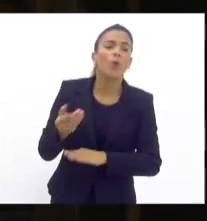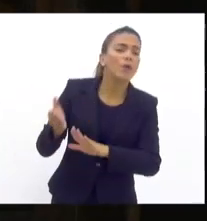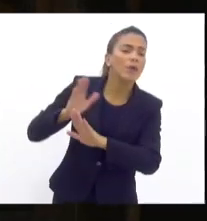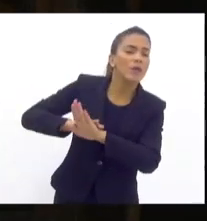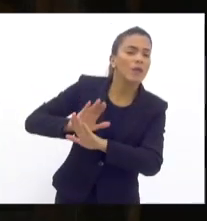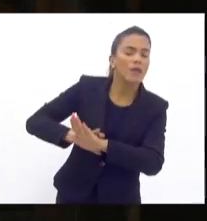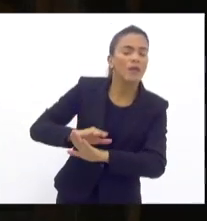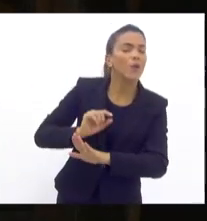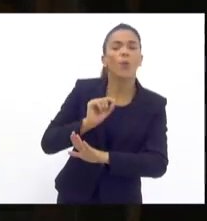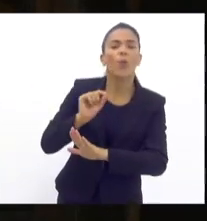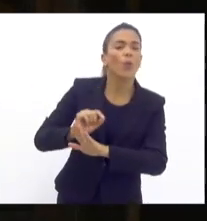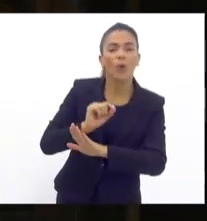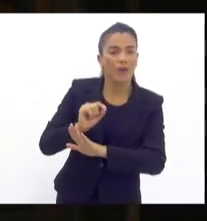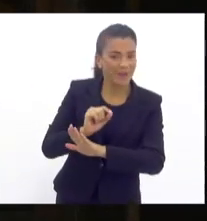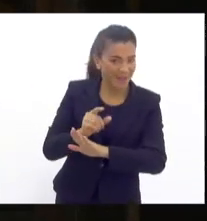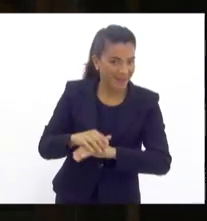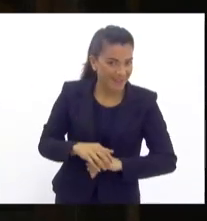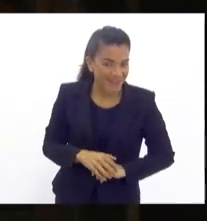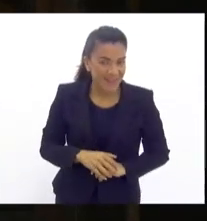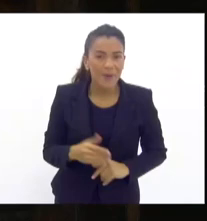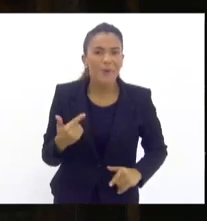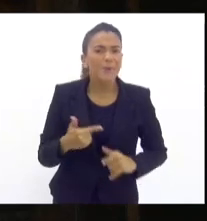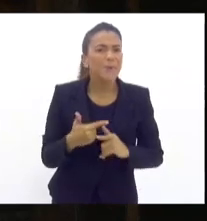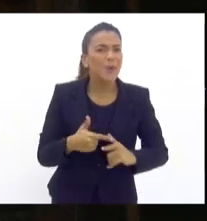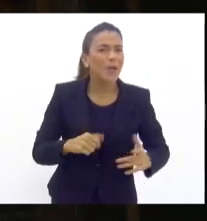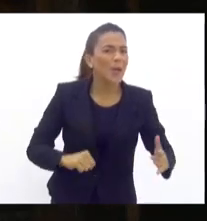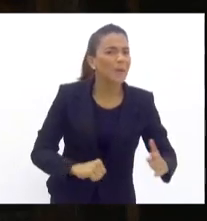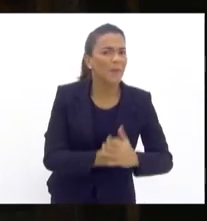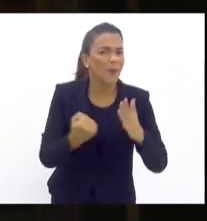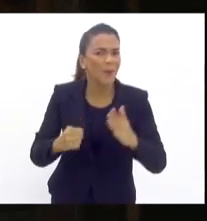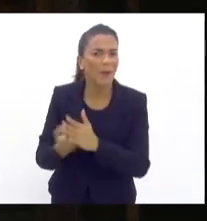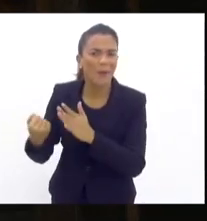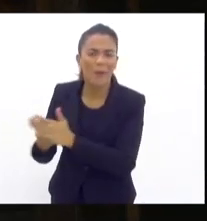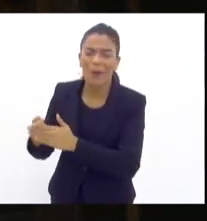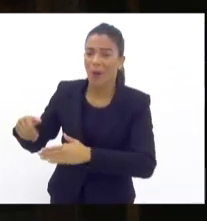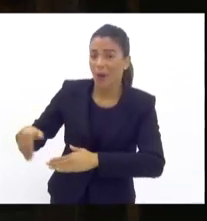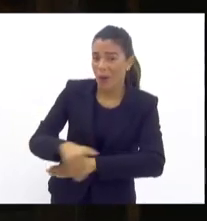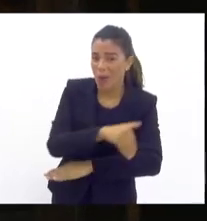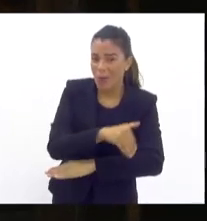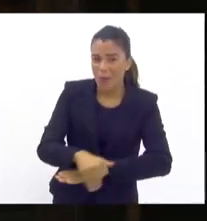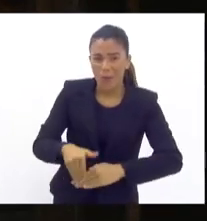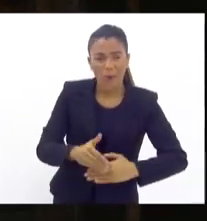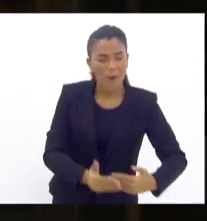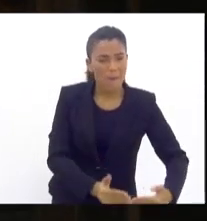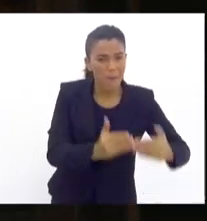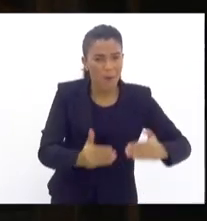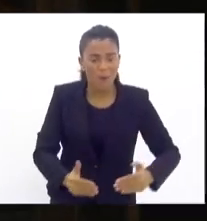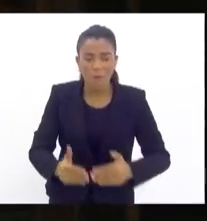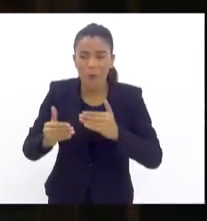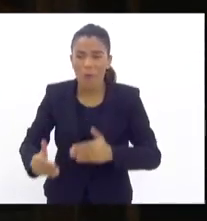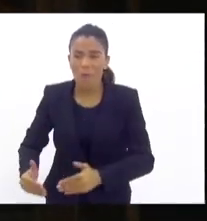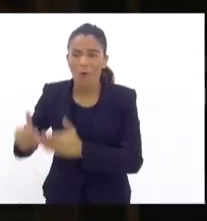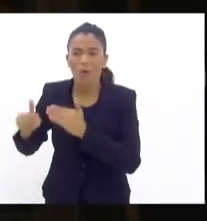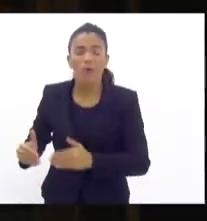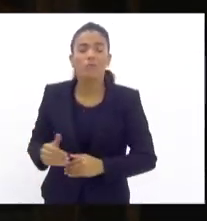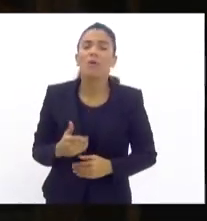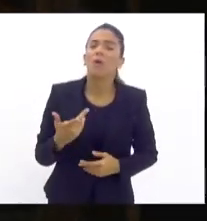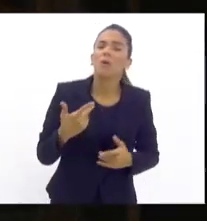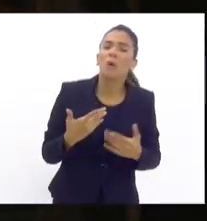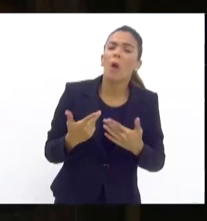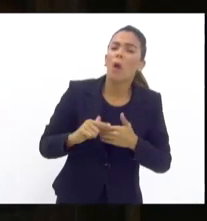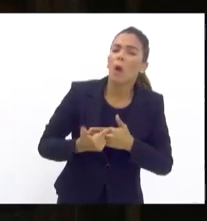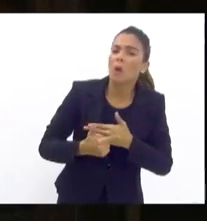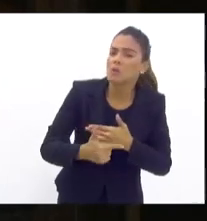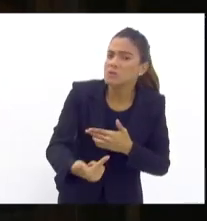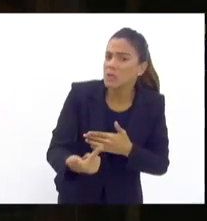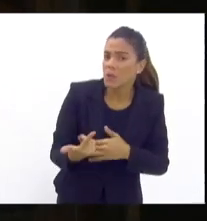seria a causa disso, por que eles fazem isso, porque nós estamos discutindo muito, combate, combate, combate às consequências, o